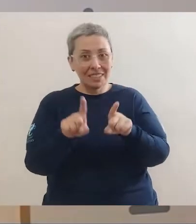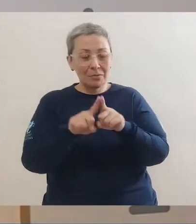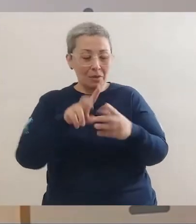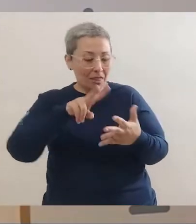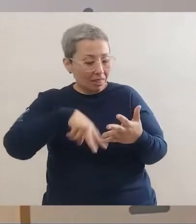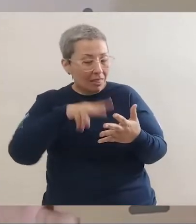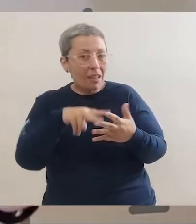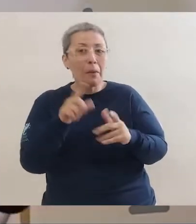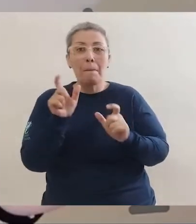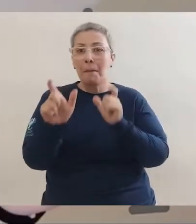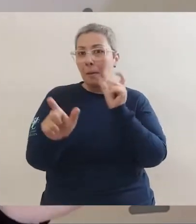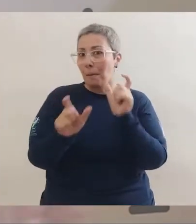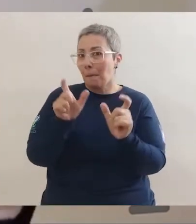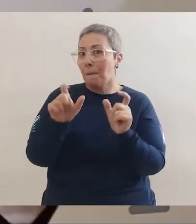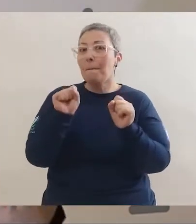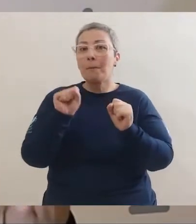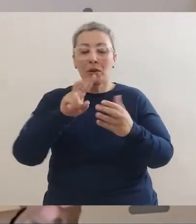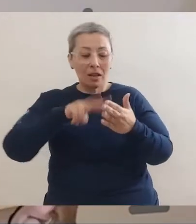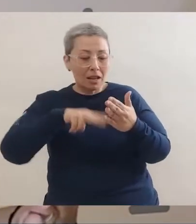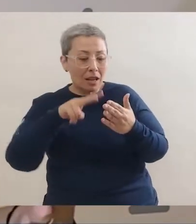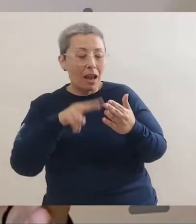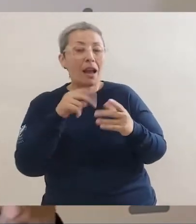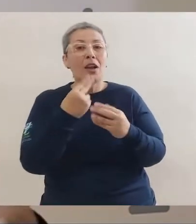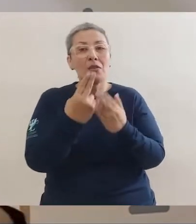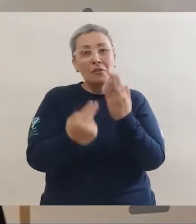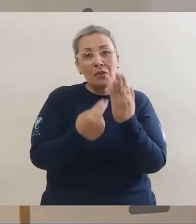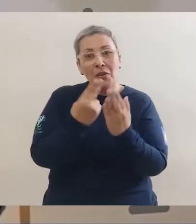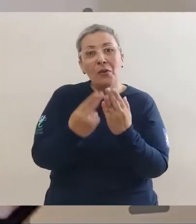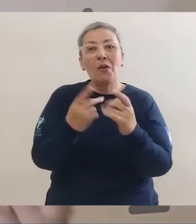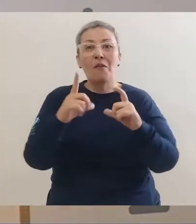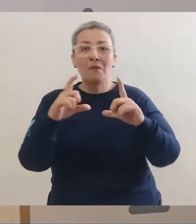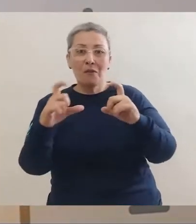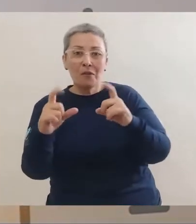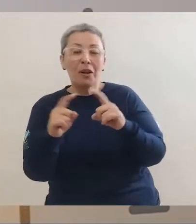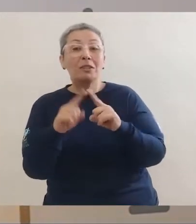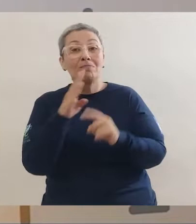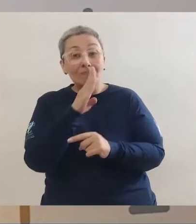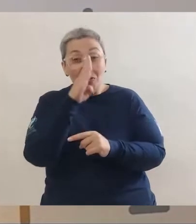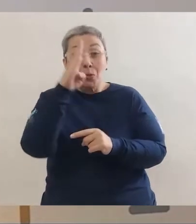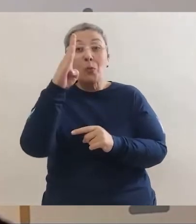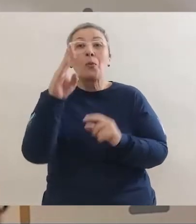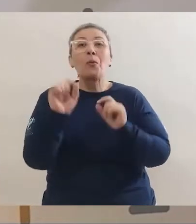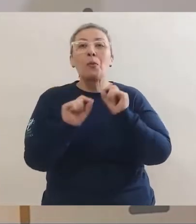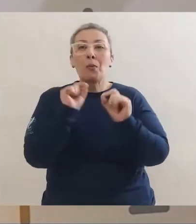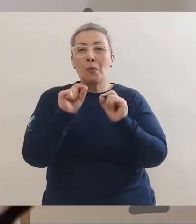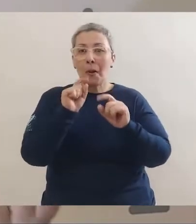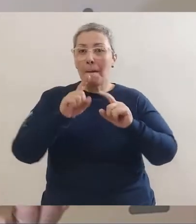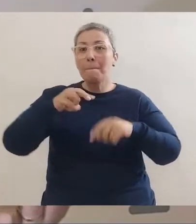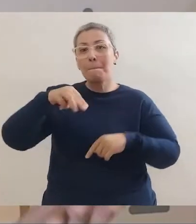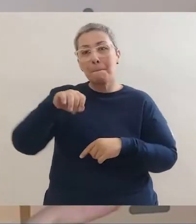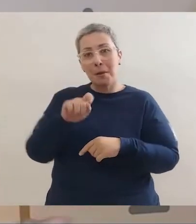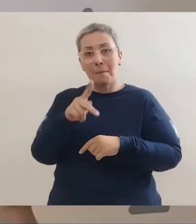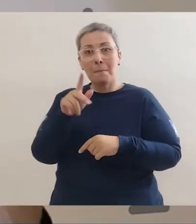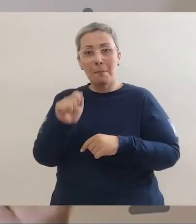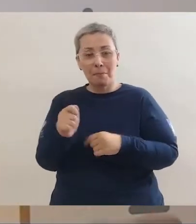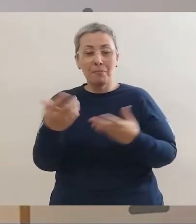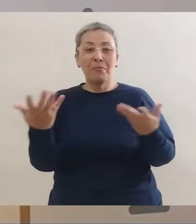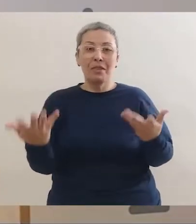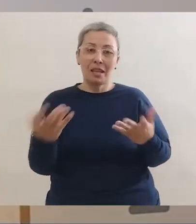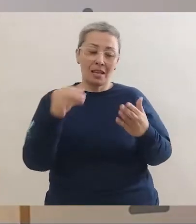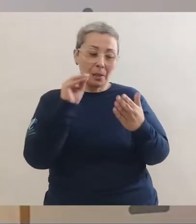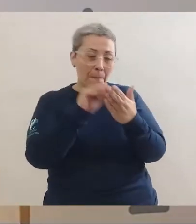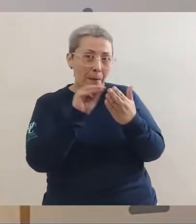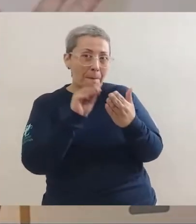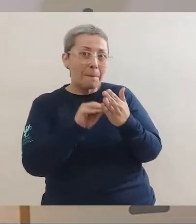viagens. Além de ler as palavras, nós ainda lemos as figuras, as fotos e, principalmente, os